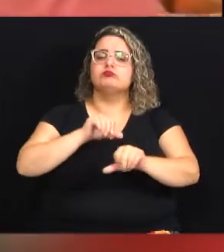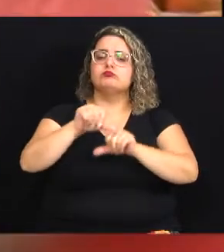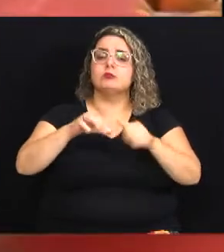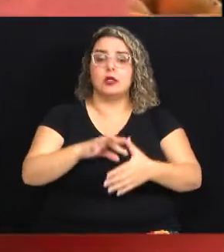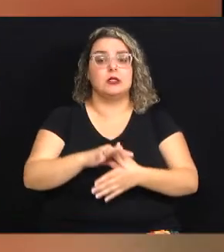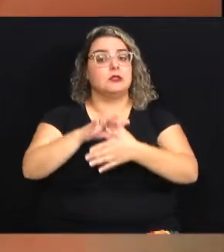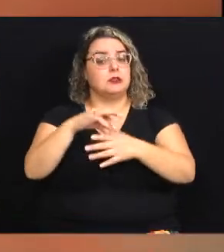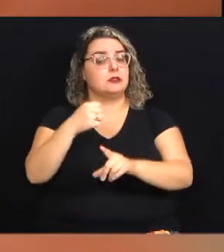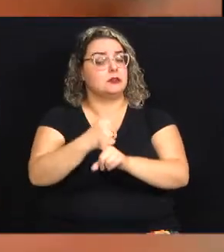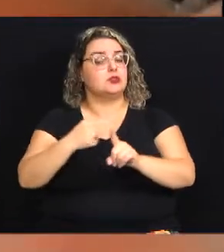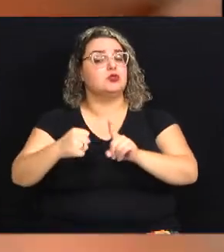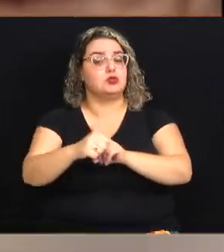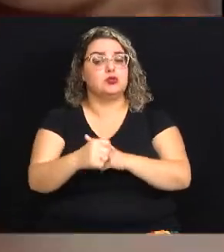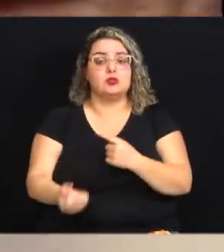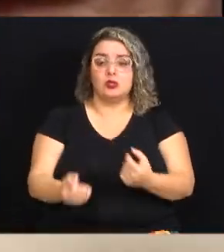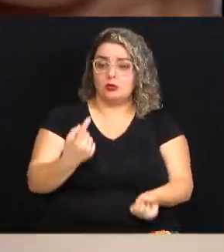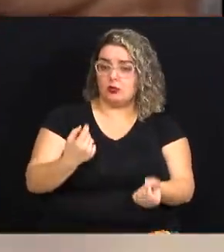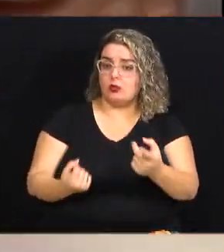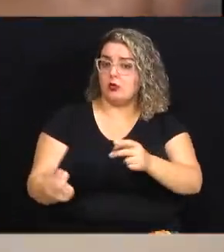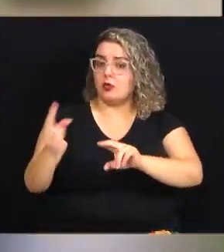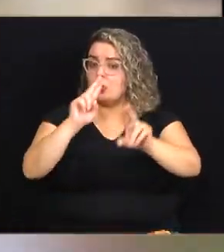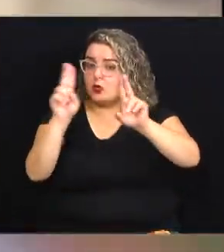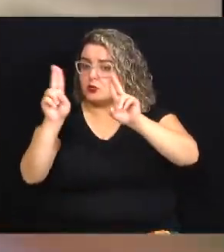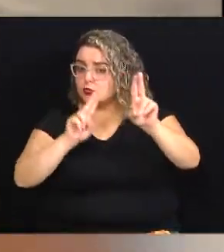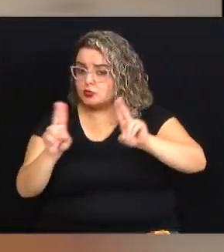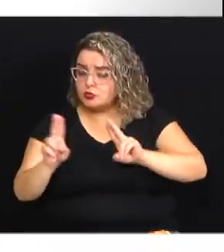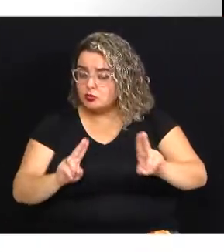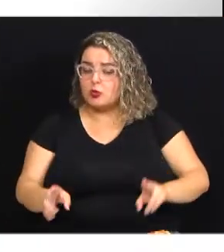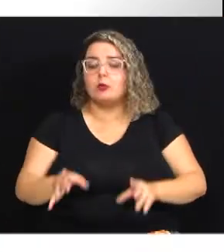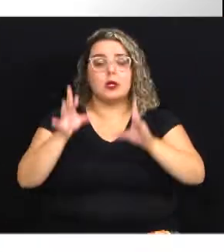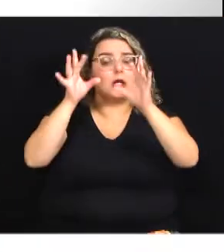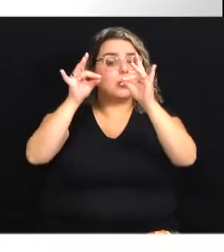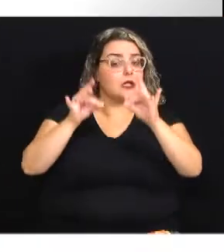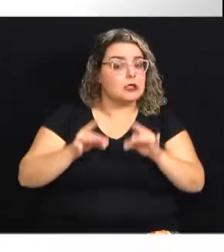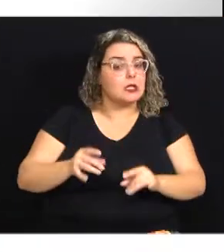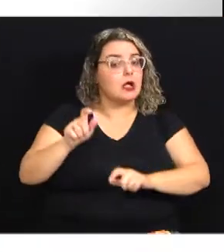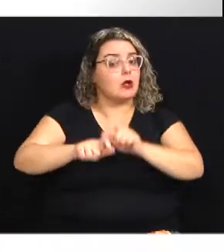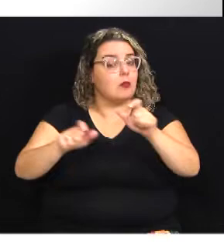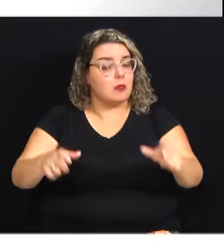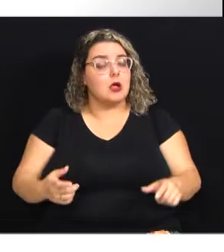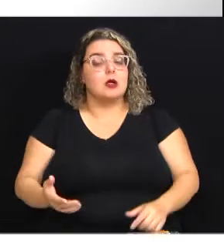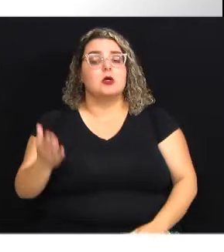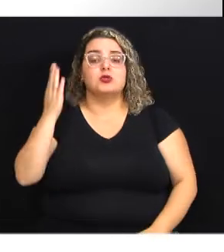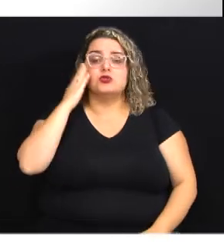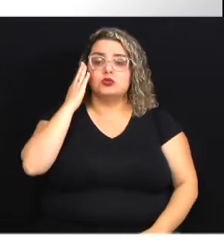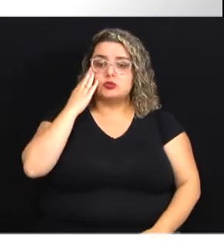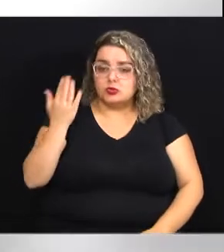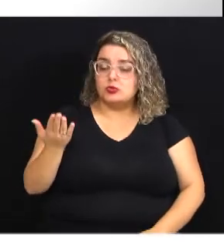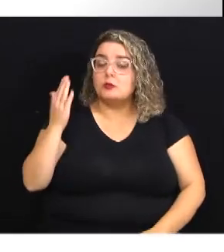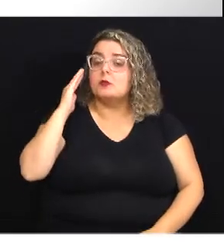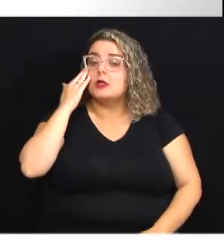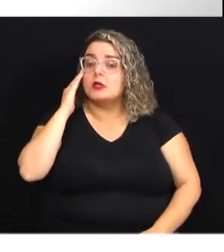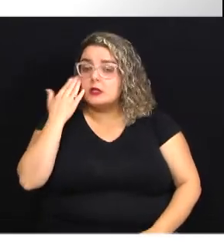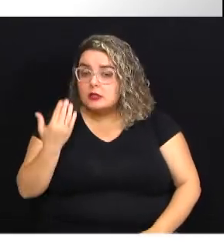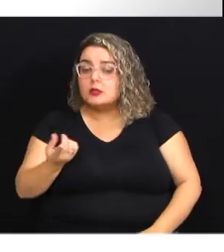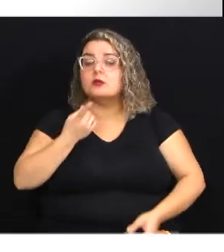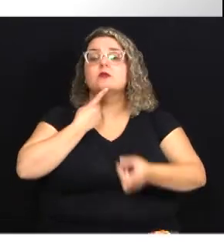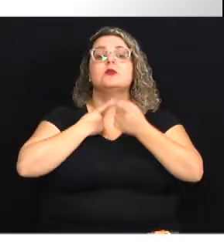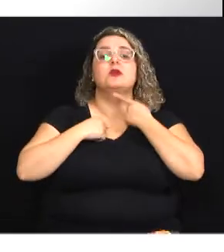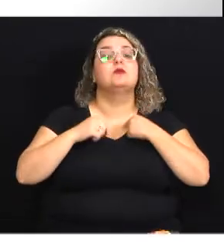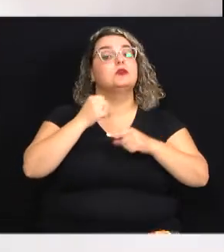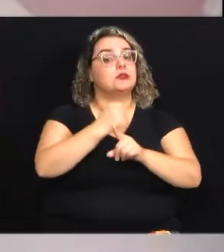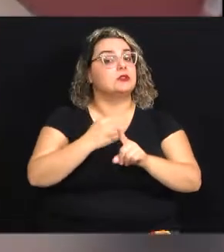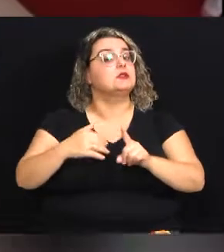líderes sociais são alguns dos nomes que são usados para definir as pessoas que souberam entender uma necessidade na